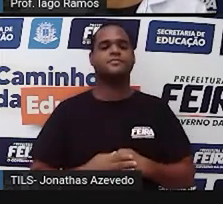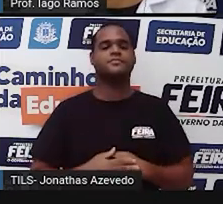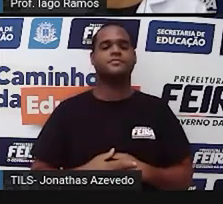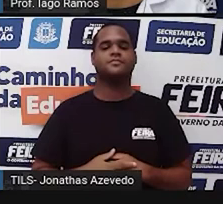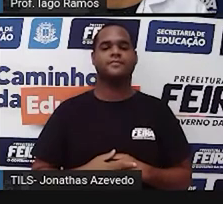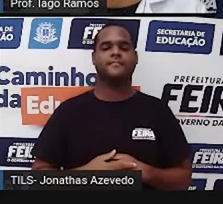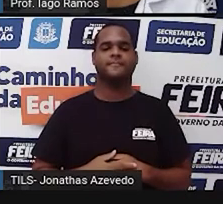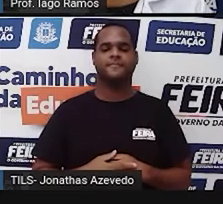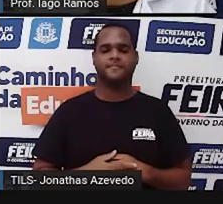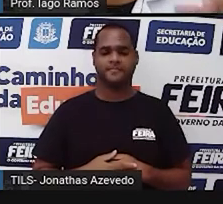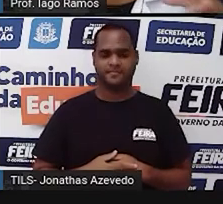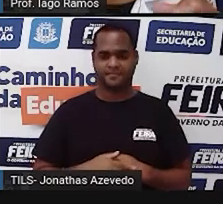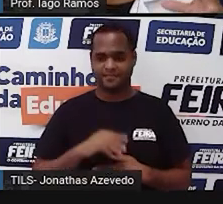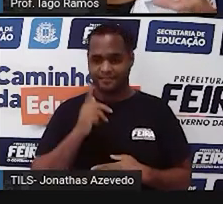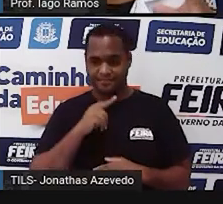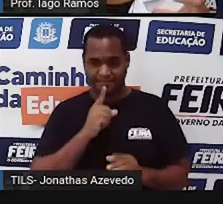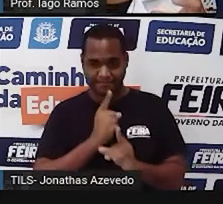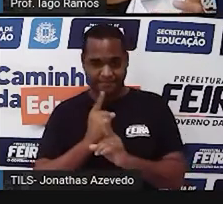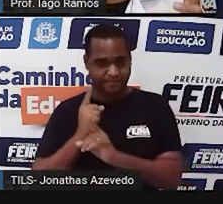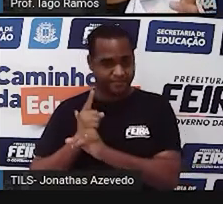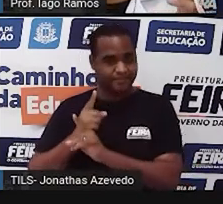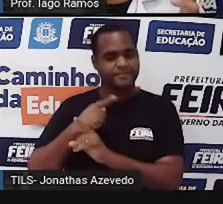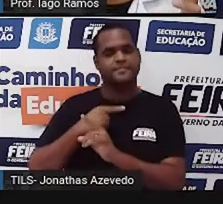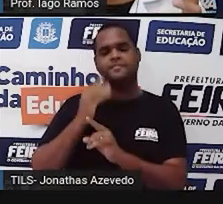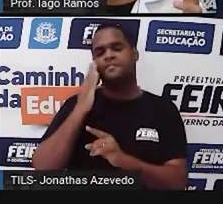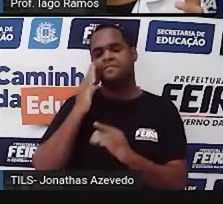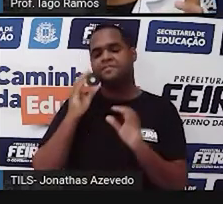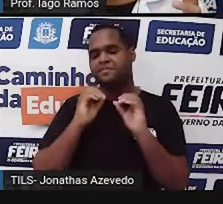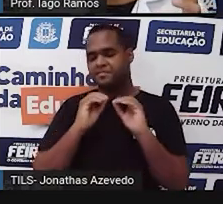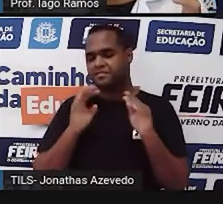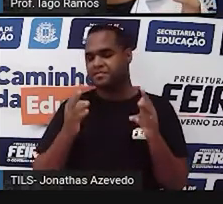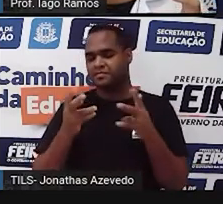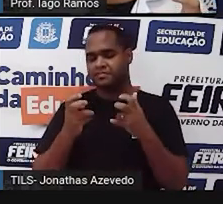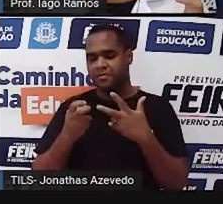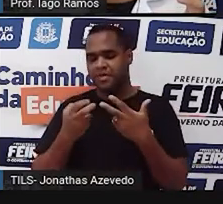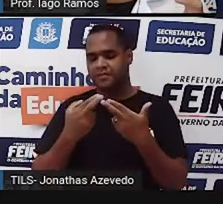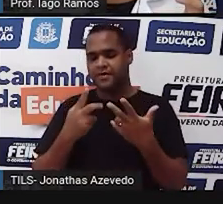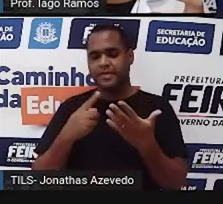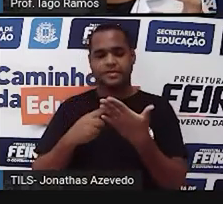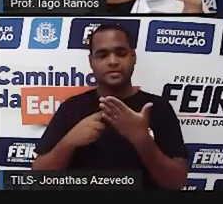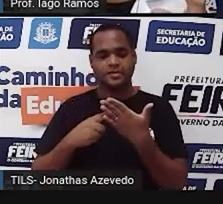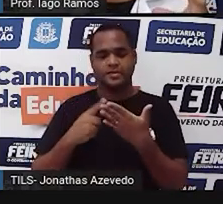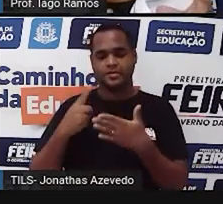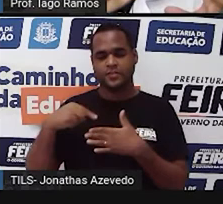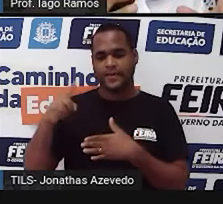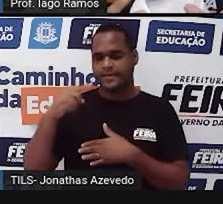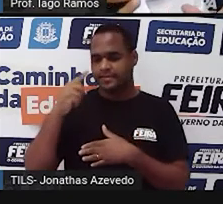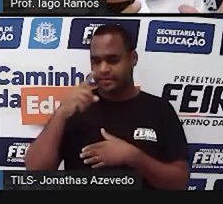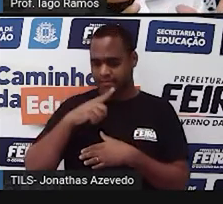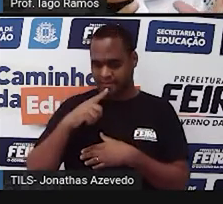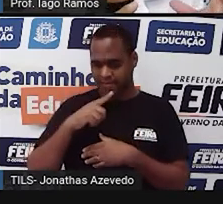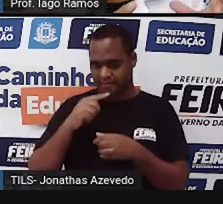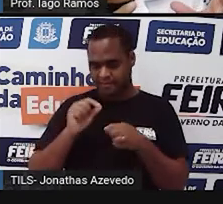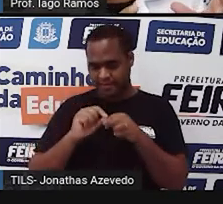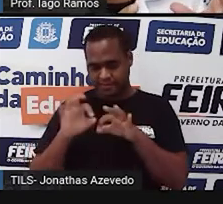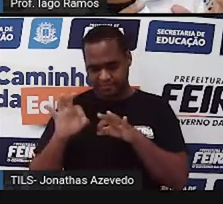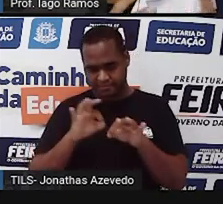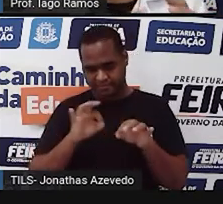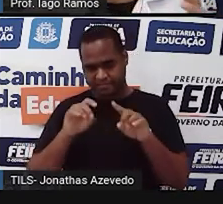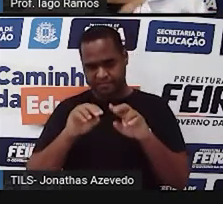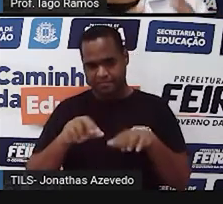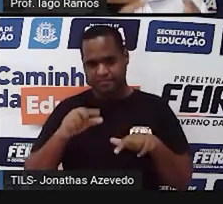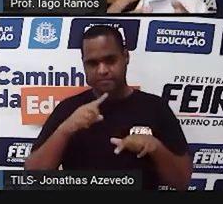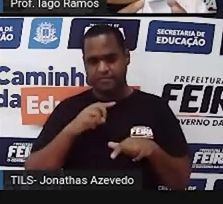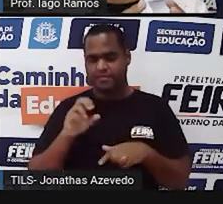caixinha. Então, perceber o que a balança ajuda a gente a fazer aquele tipo de exercício